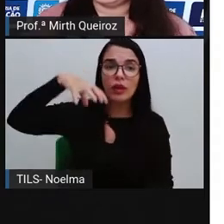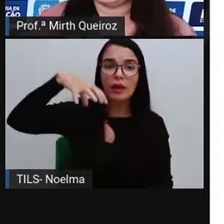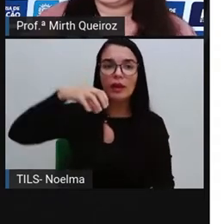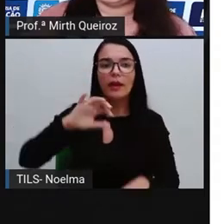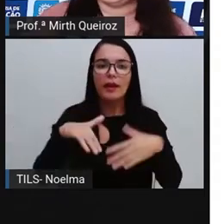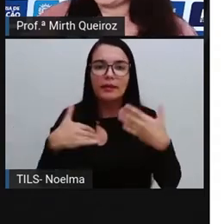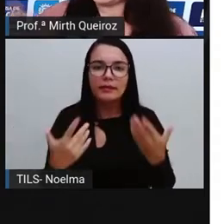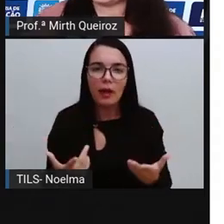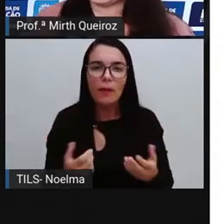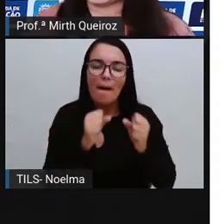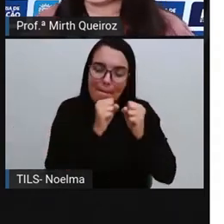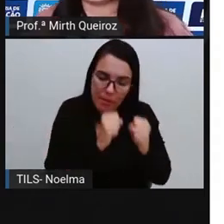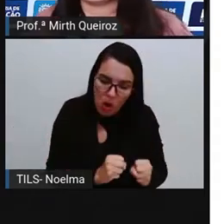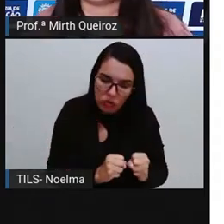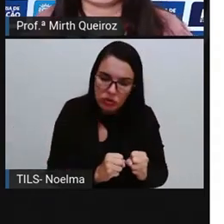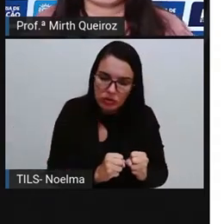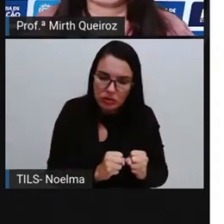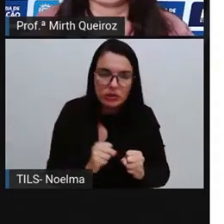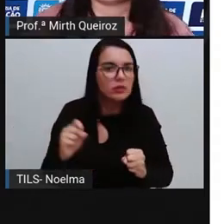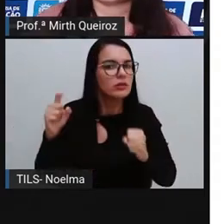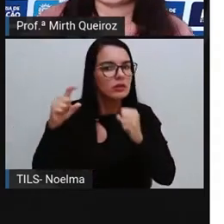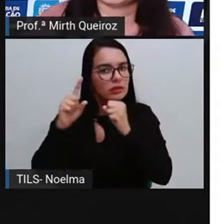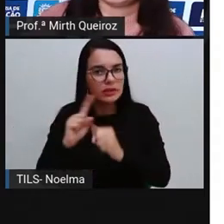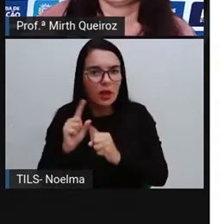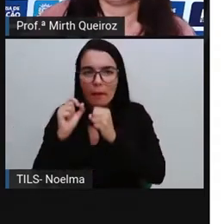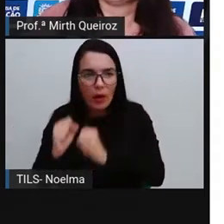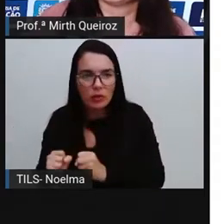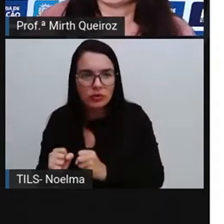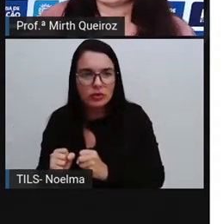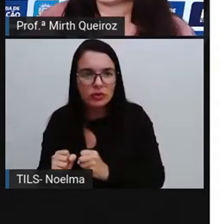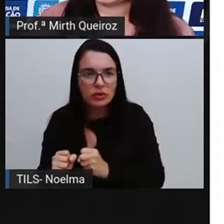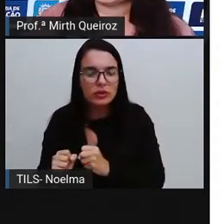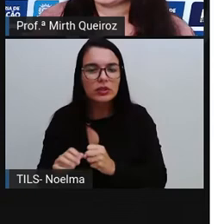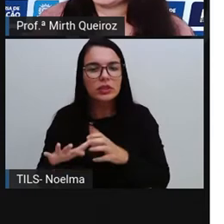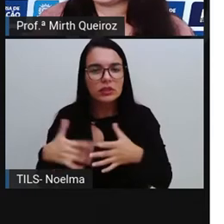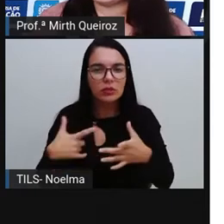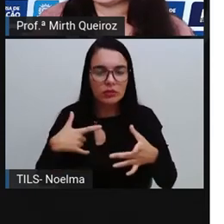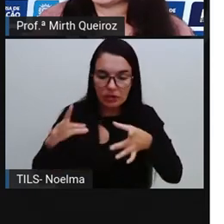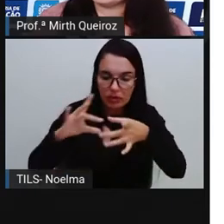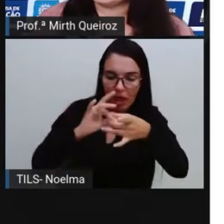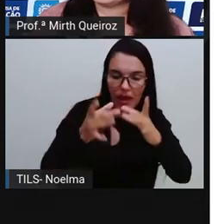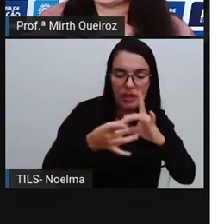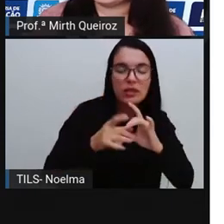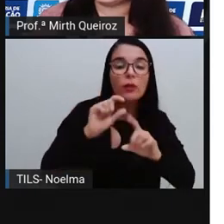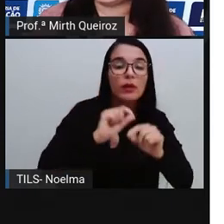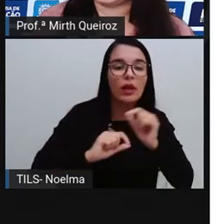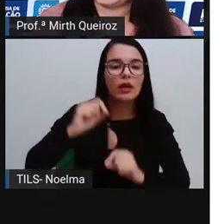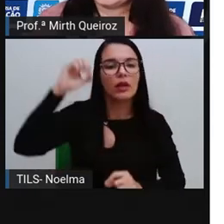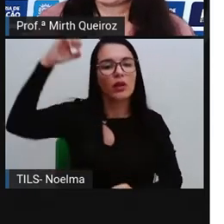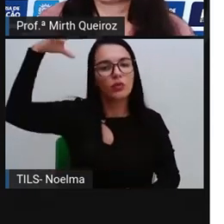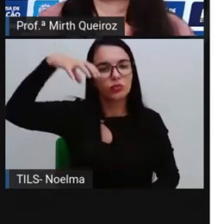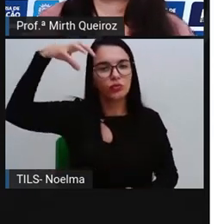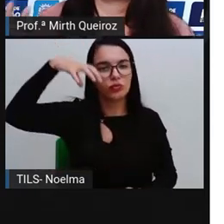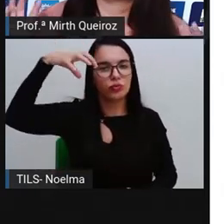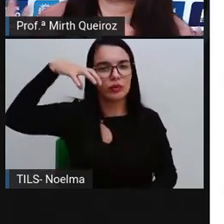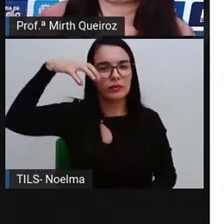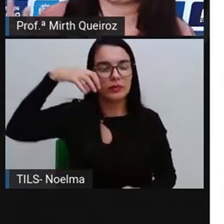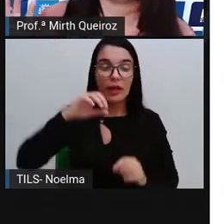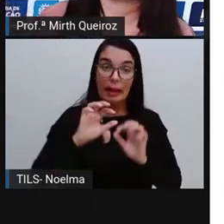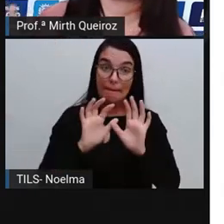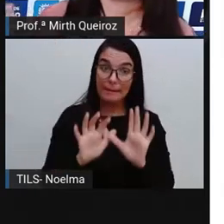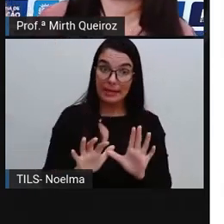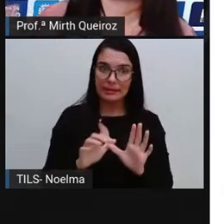por exemplo, com a questão da umidade, né? Que tenha relação aí com a chuva. Então, é impossível. Agora, se